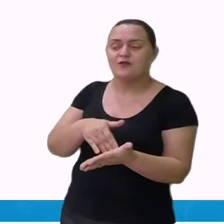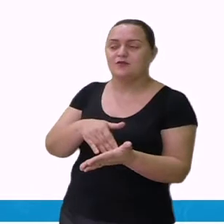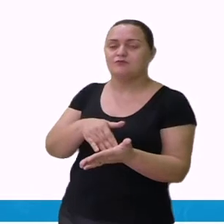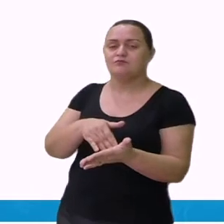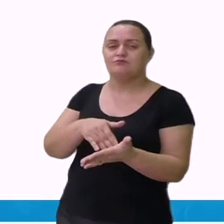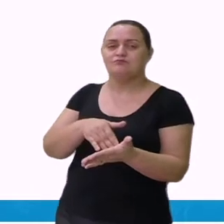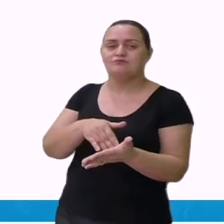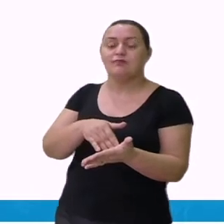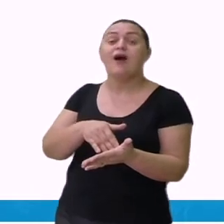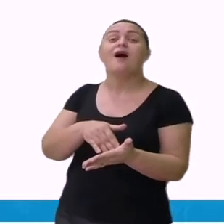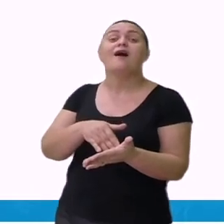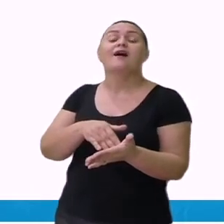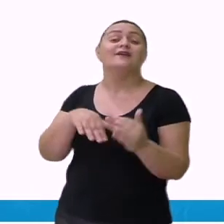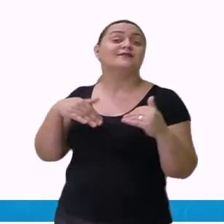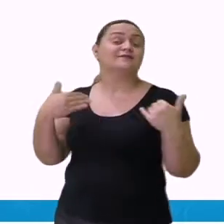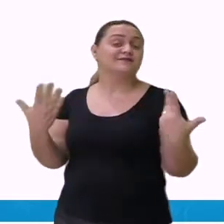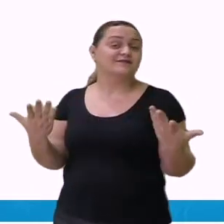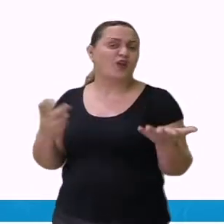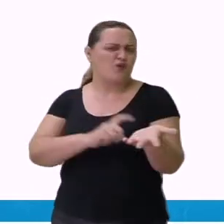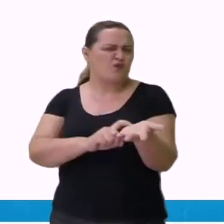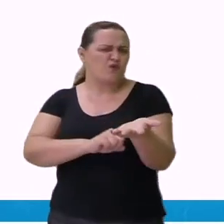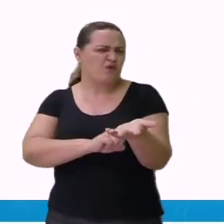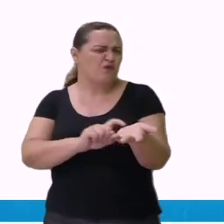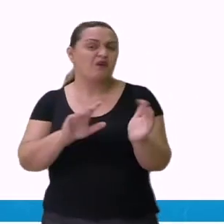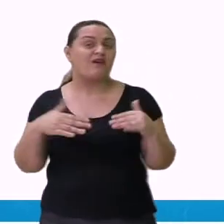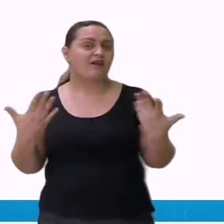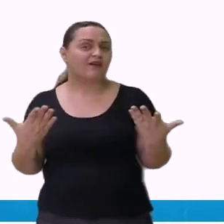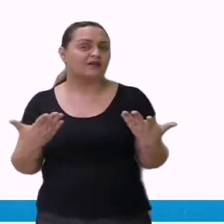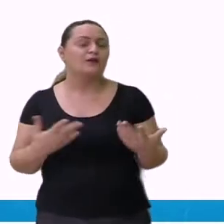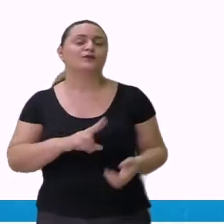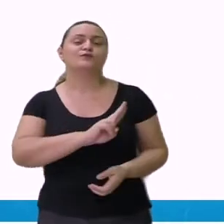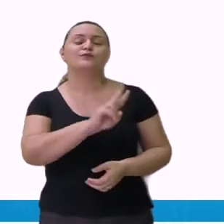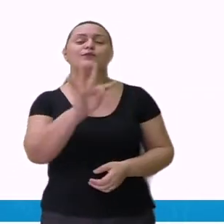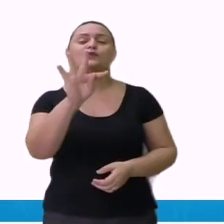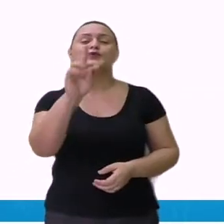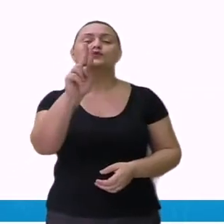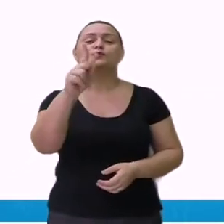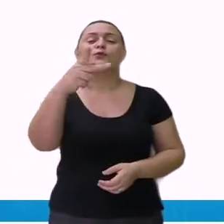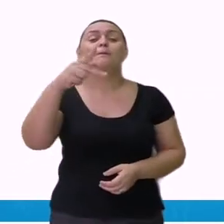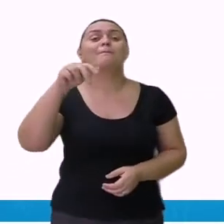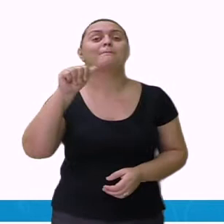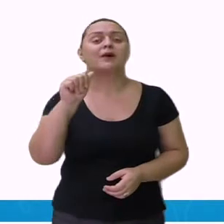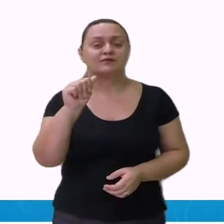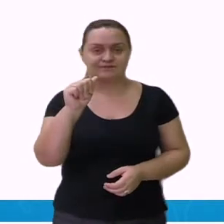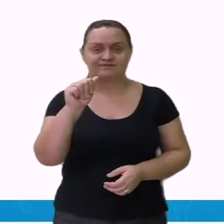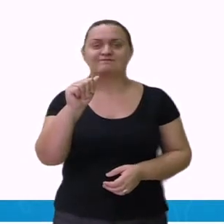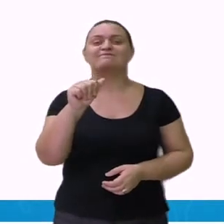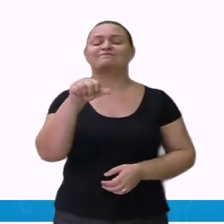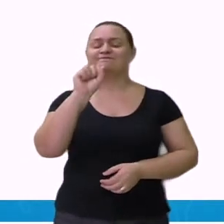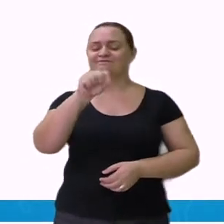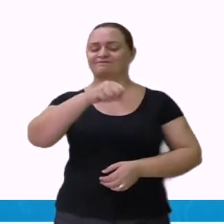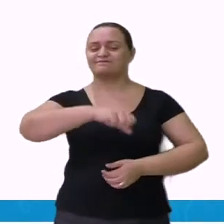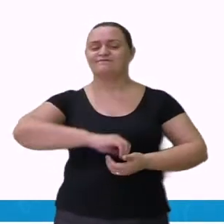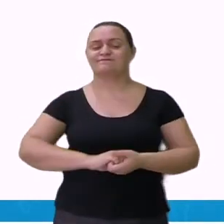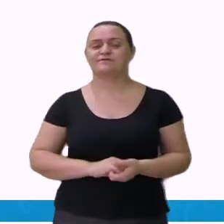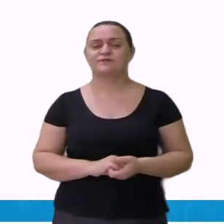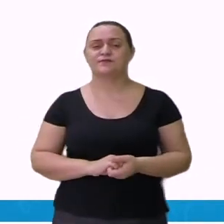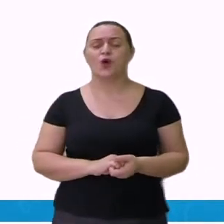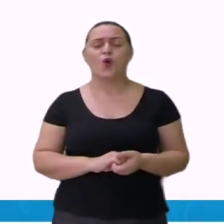Tupã. De quantos parágrafos o texto é